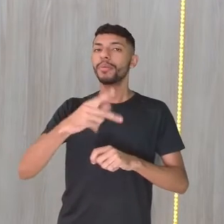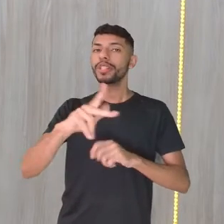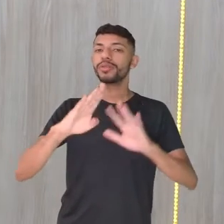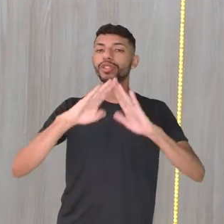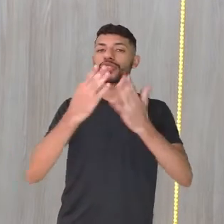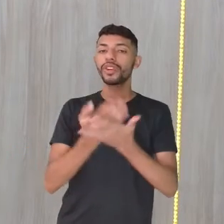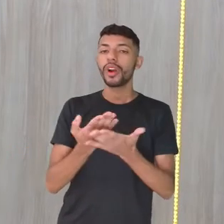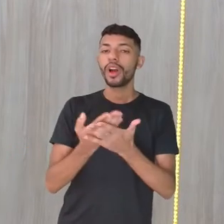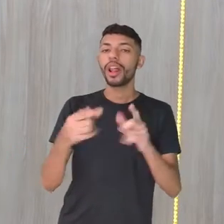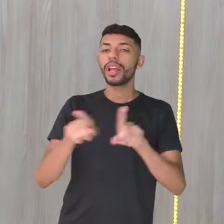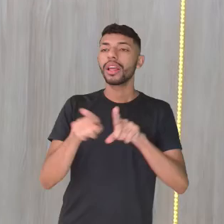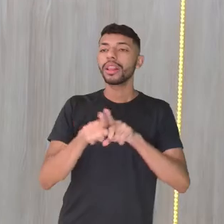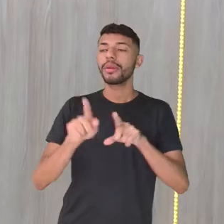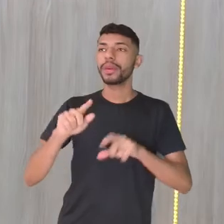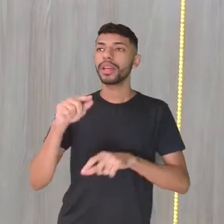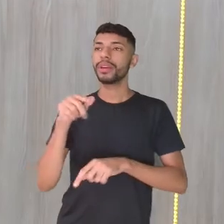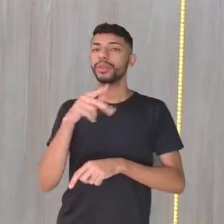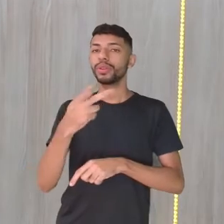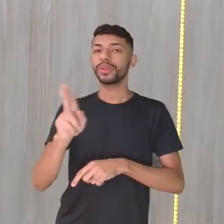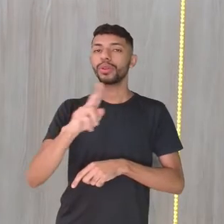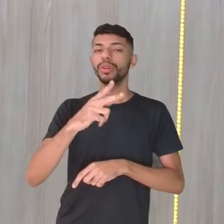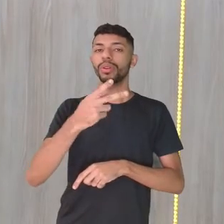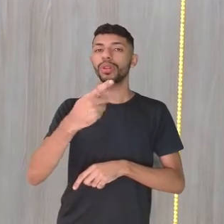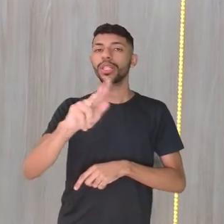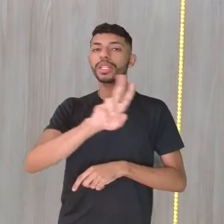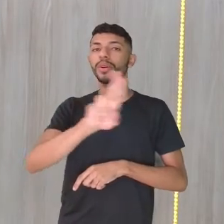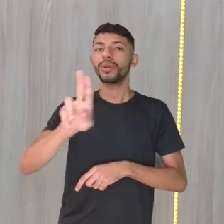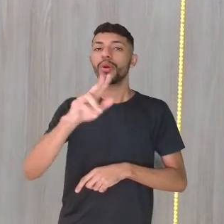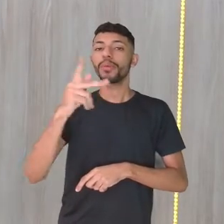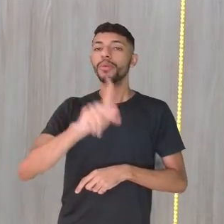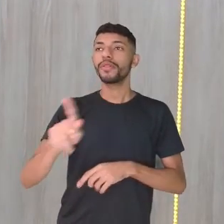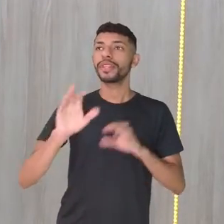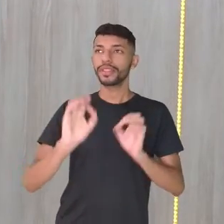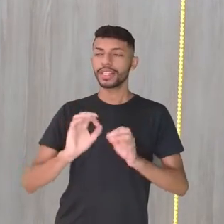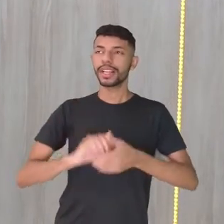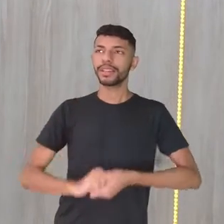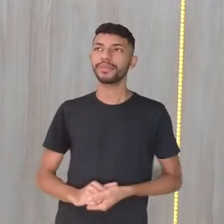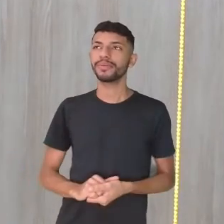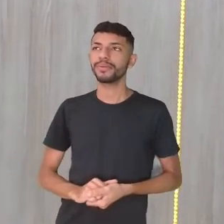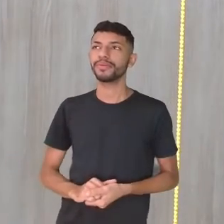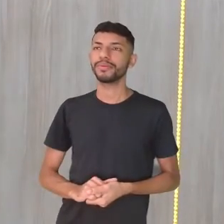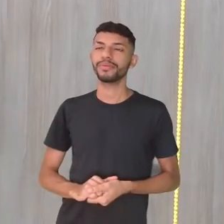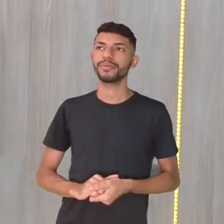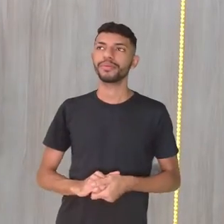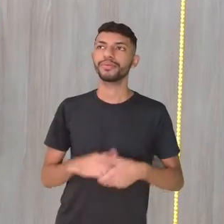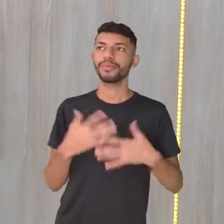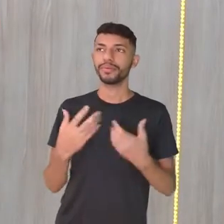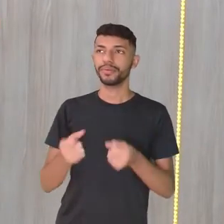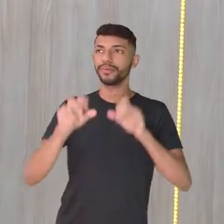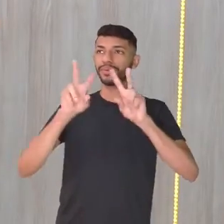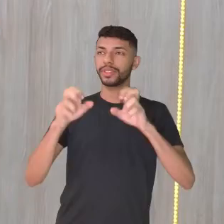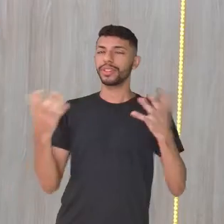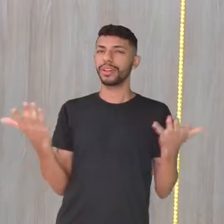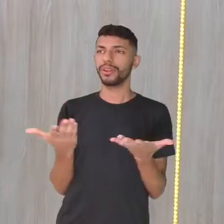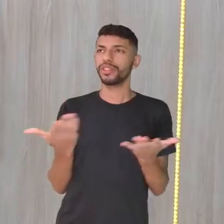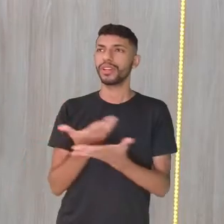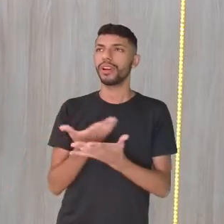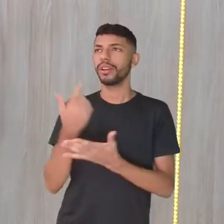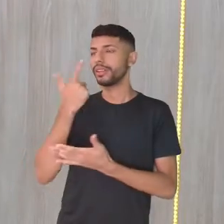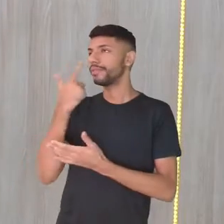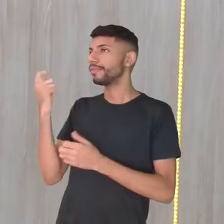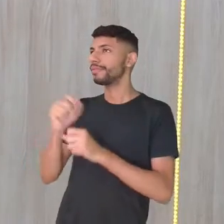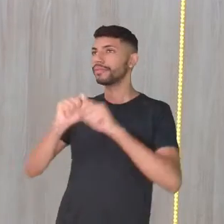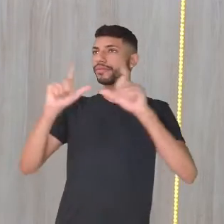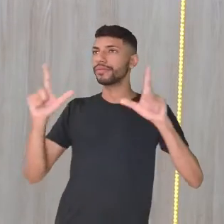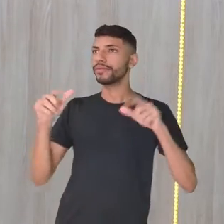nossos colegas, tá? Muito obrigado pela participação aí dos nossos coleguinhas. Bom, vamos ao tema da aula de hoje. Temos aí, em